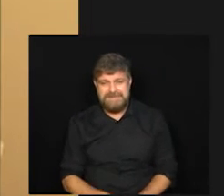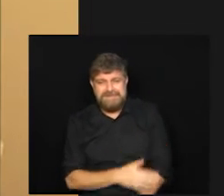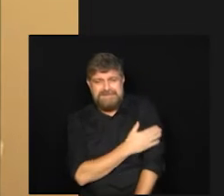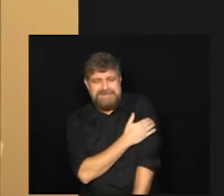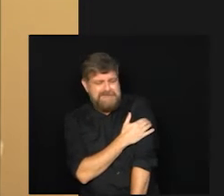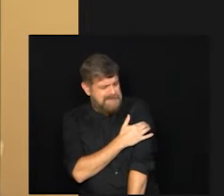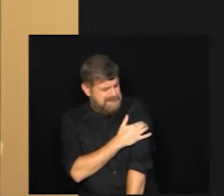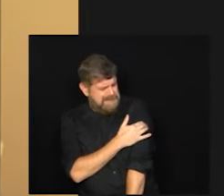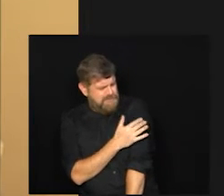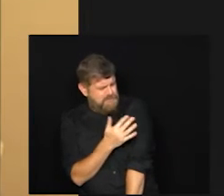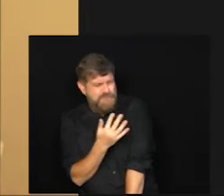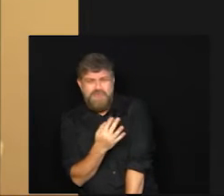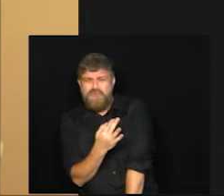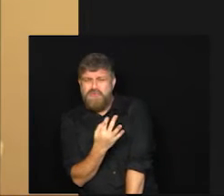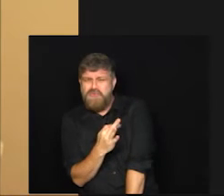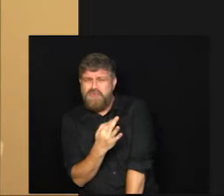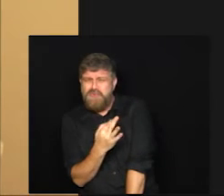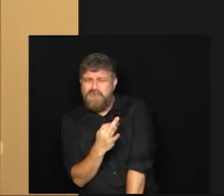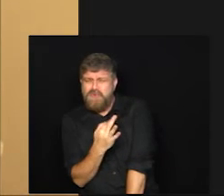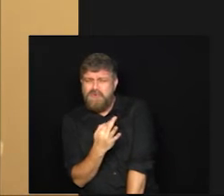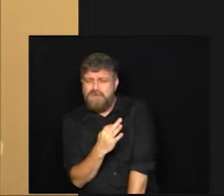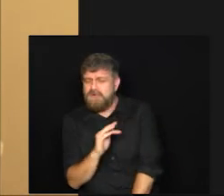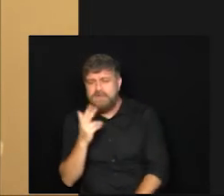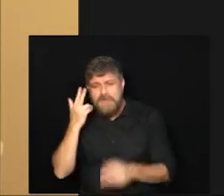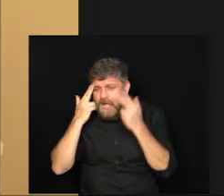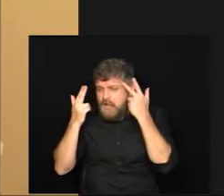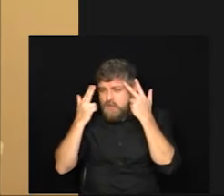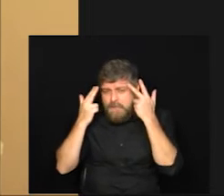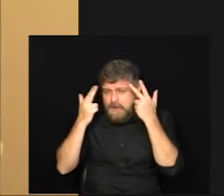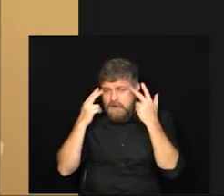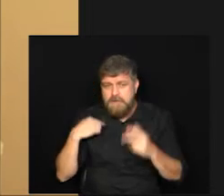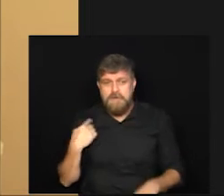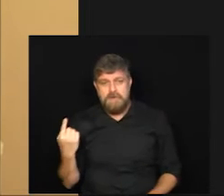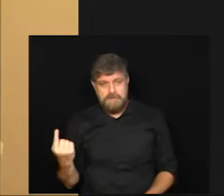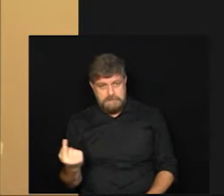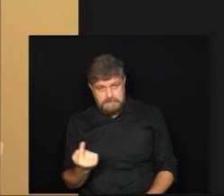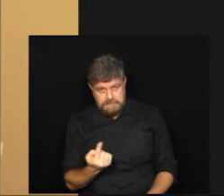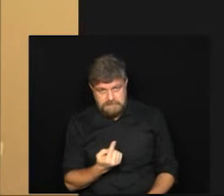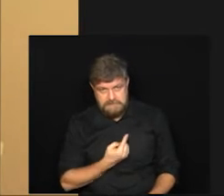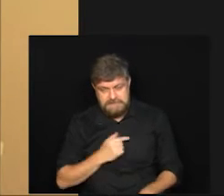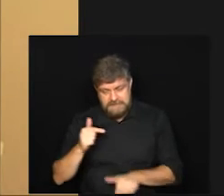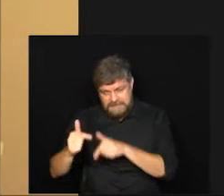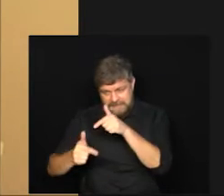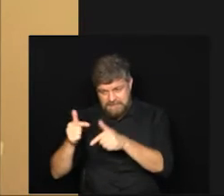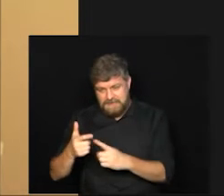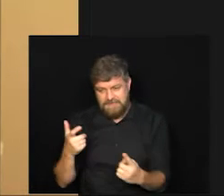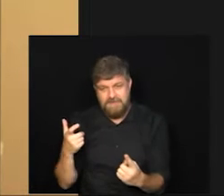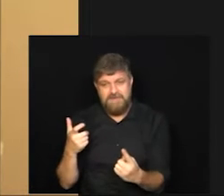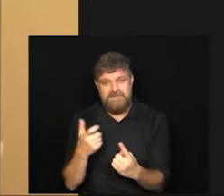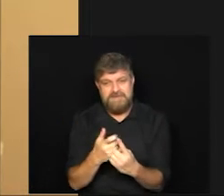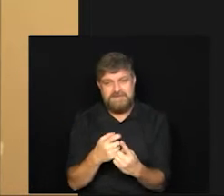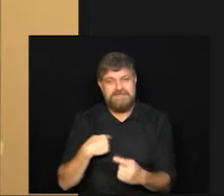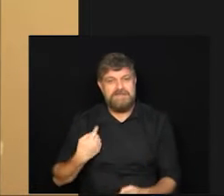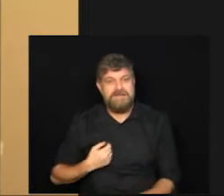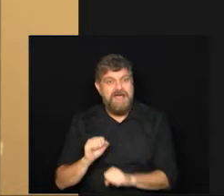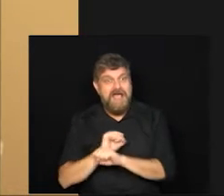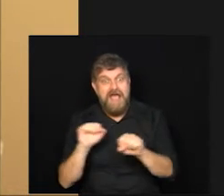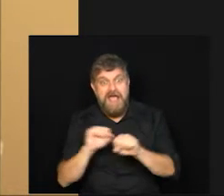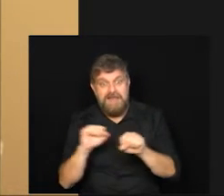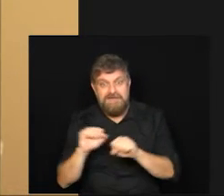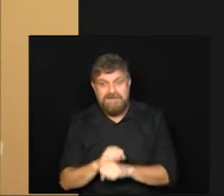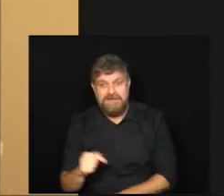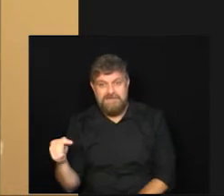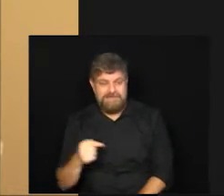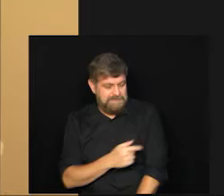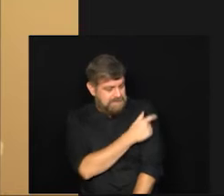local que é um evento super esperado e eu falo assim que nós que mexemos com vacinas nós adoramos quando o